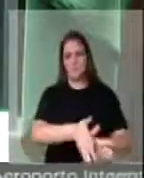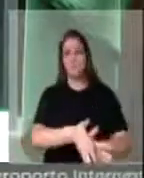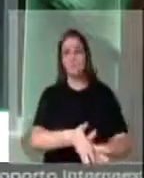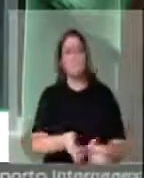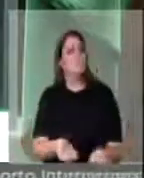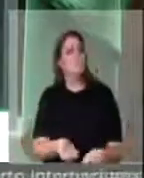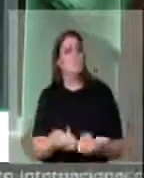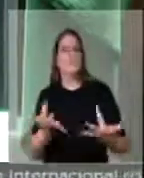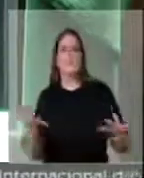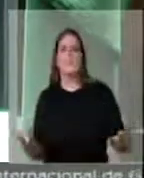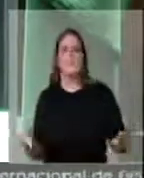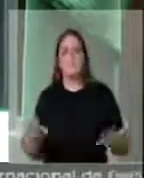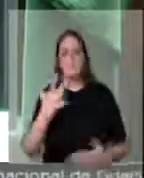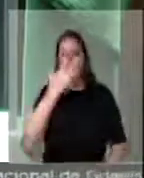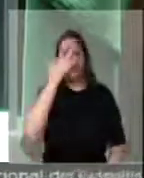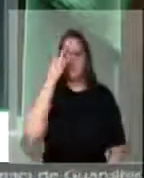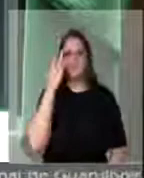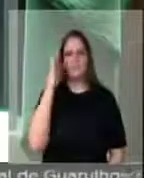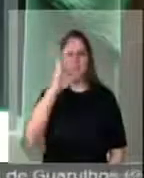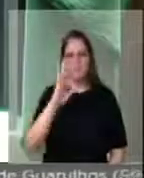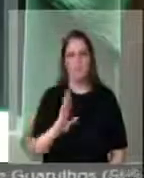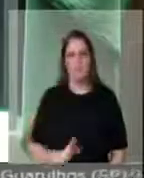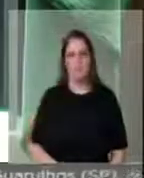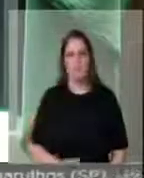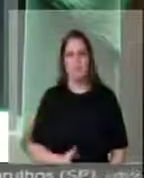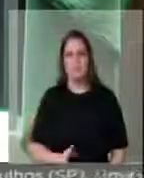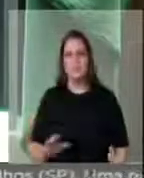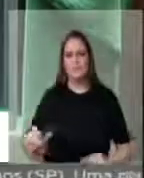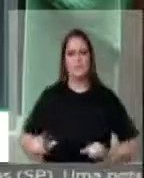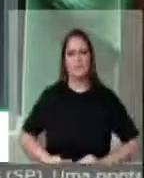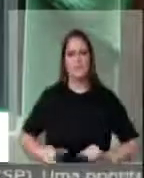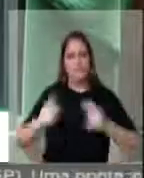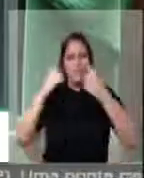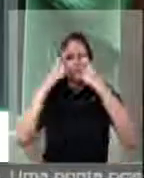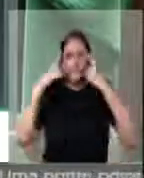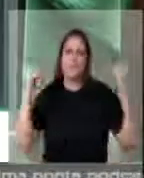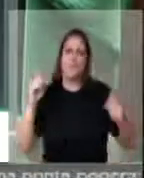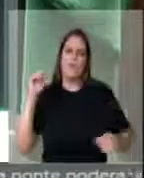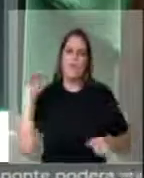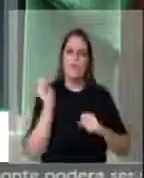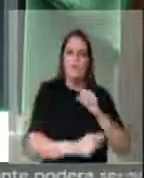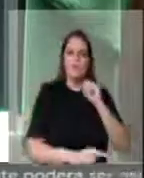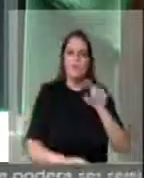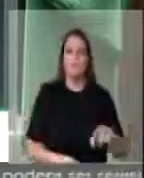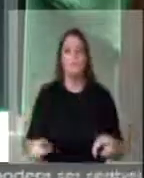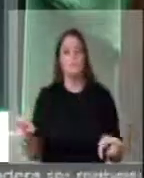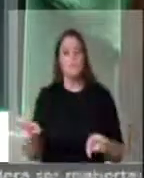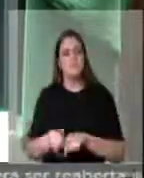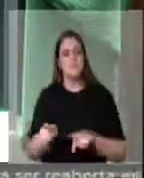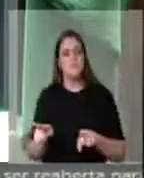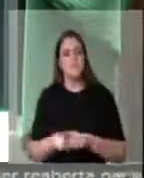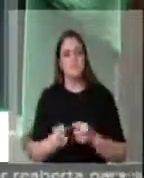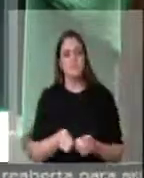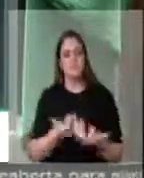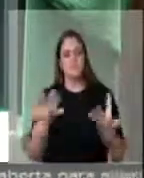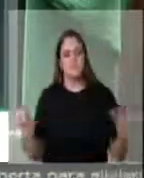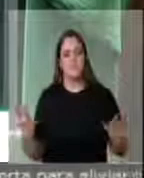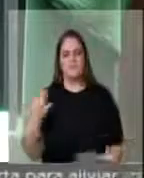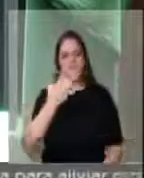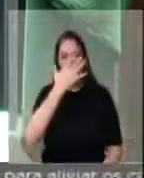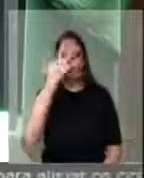brasileiros são vítimas da violência física. E centenas de brasileiros